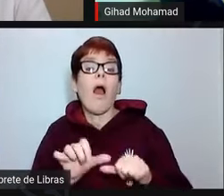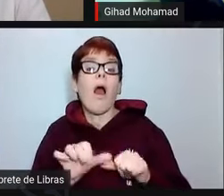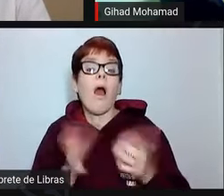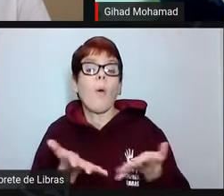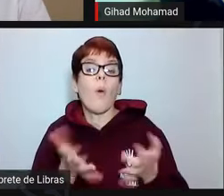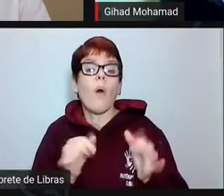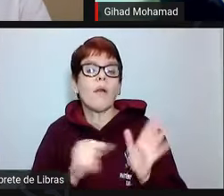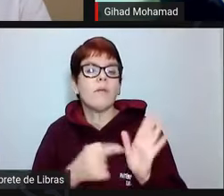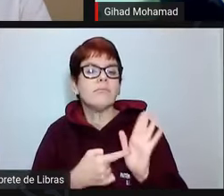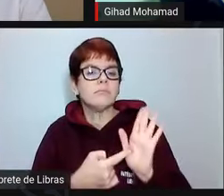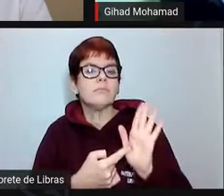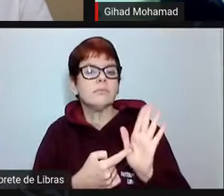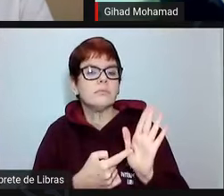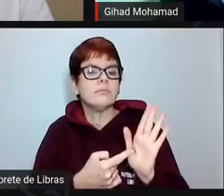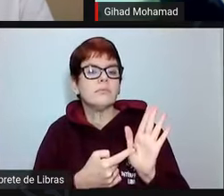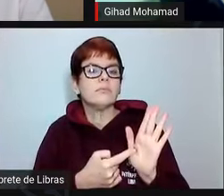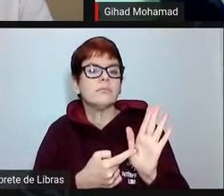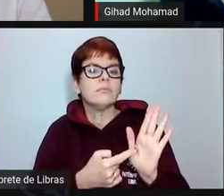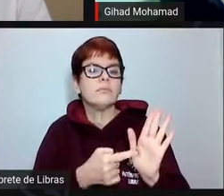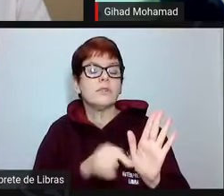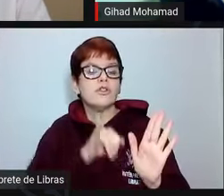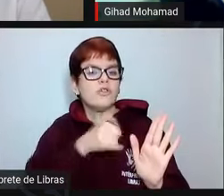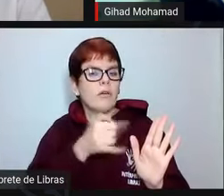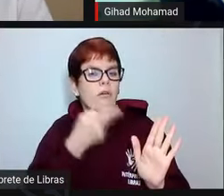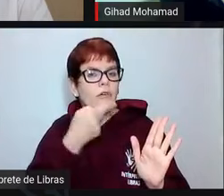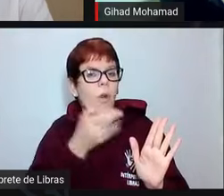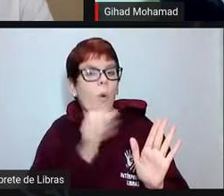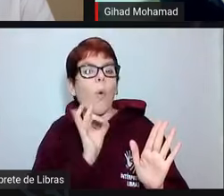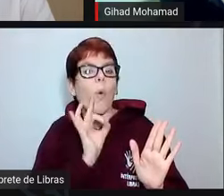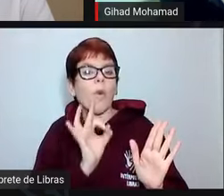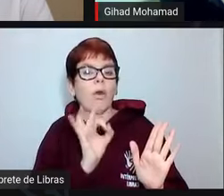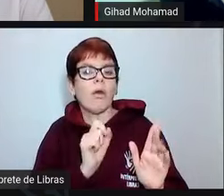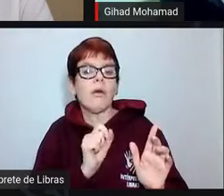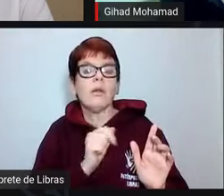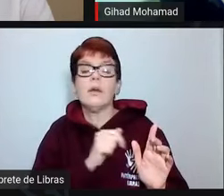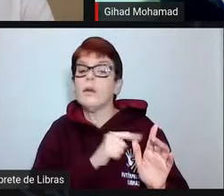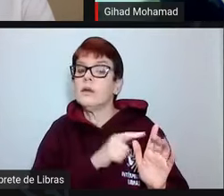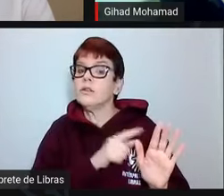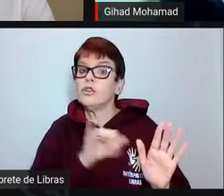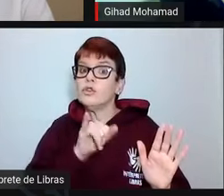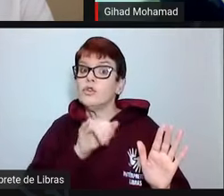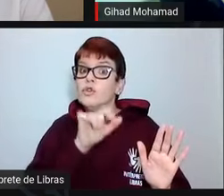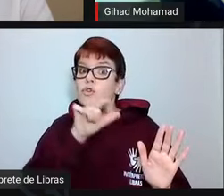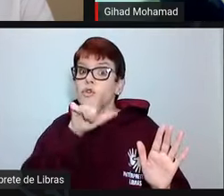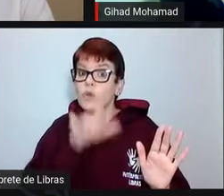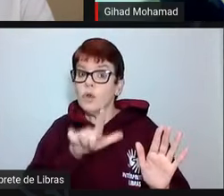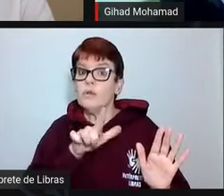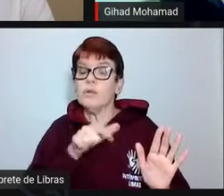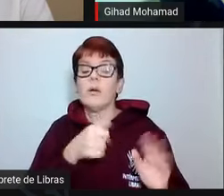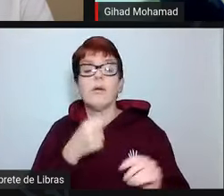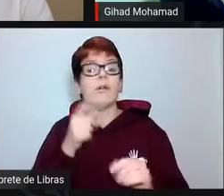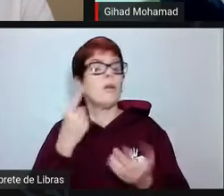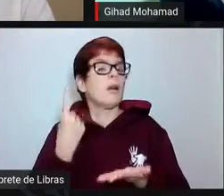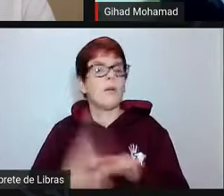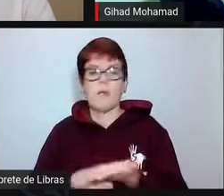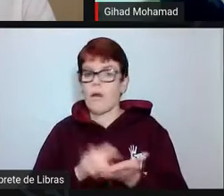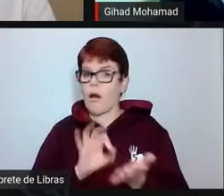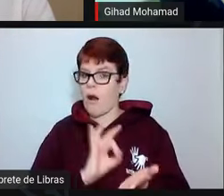sinalizado desde o início do mês de janeiro, olha, desde julho do ano passado. Vocês não contratem